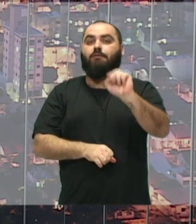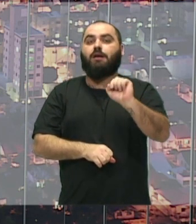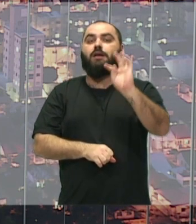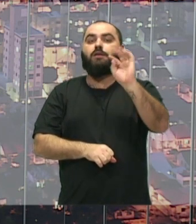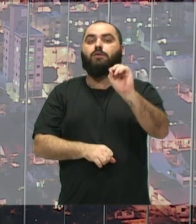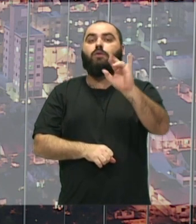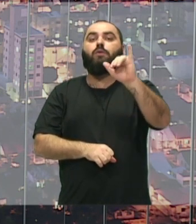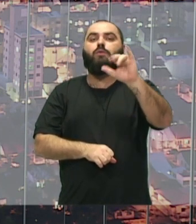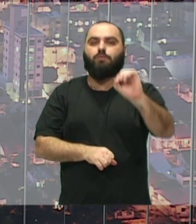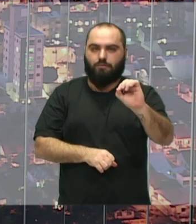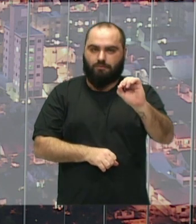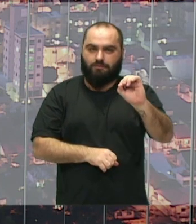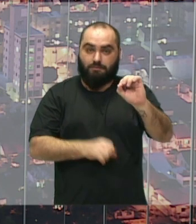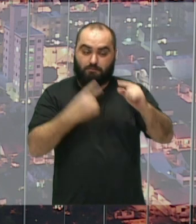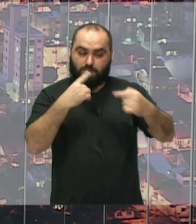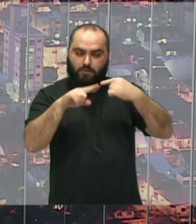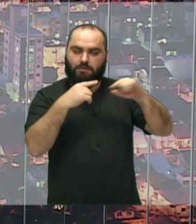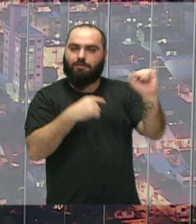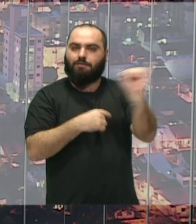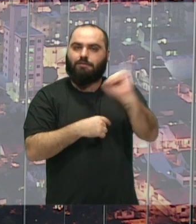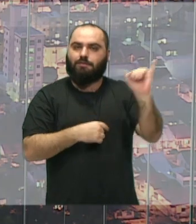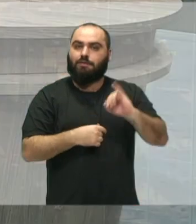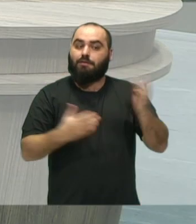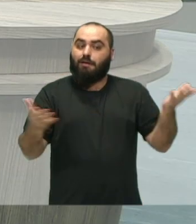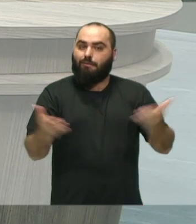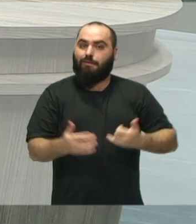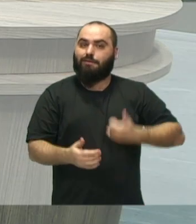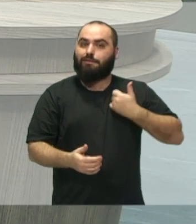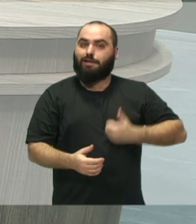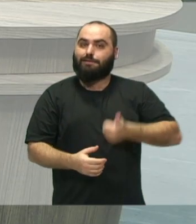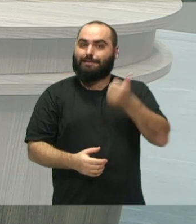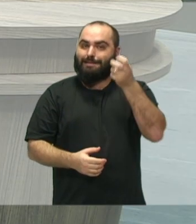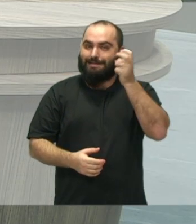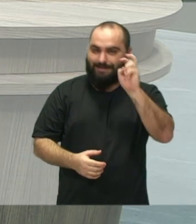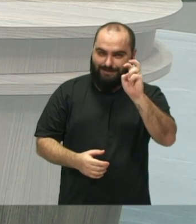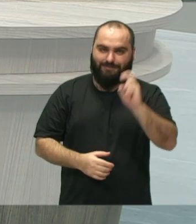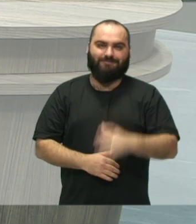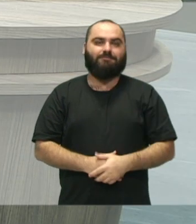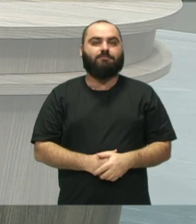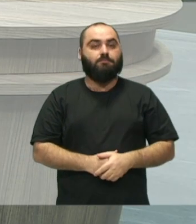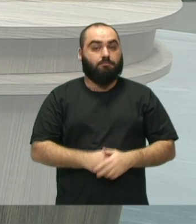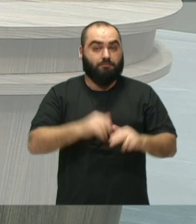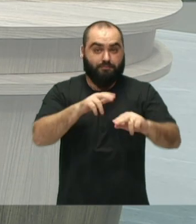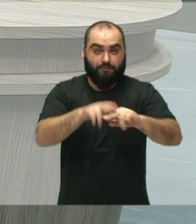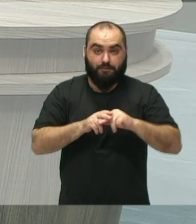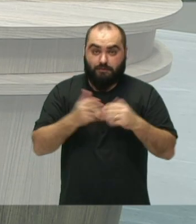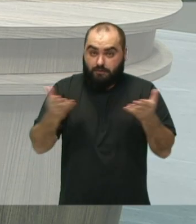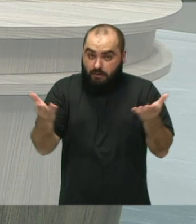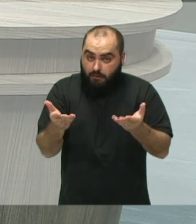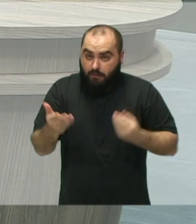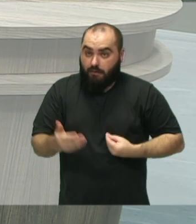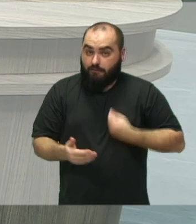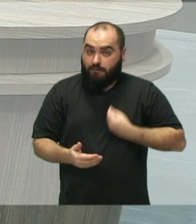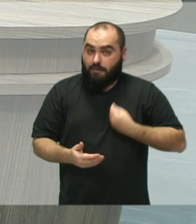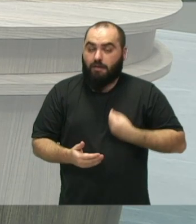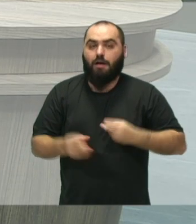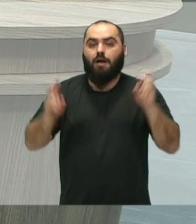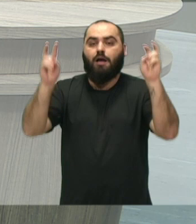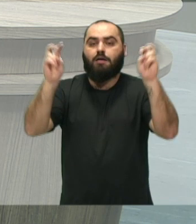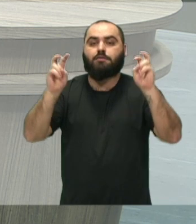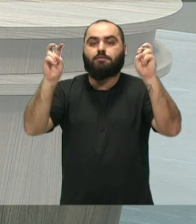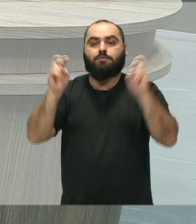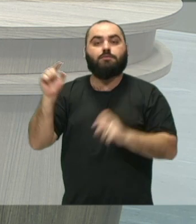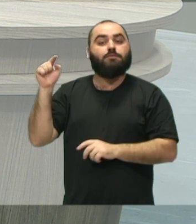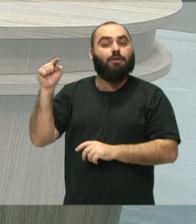15 anos de fundação. E para falar desse assunto, nós recebemos aqui no estúdio da TV